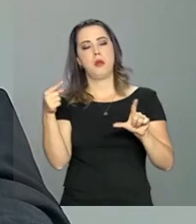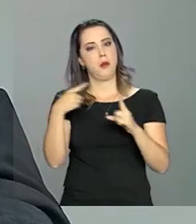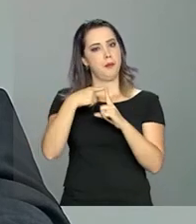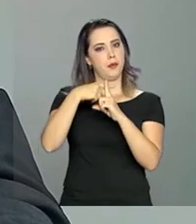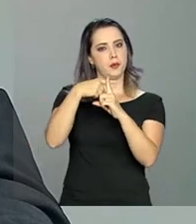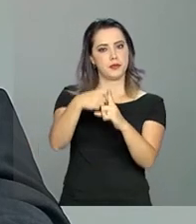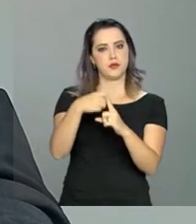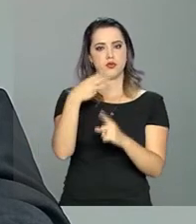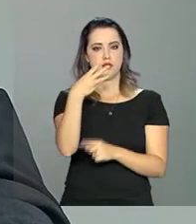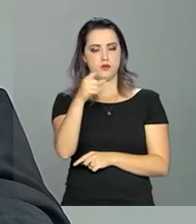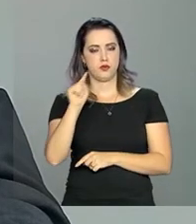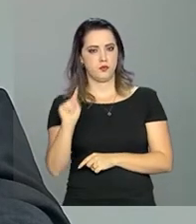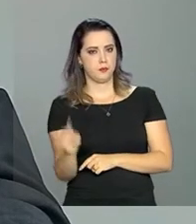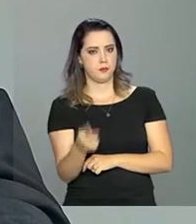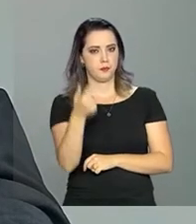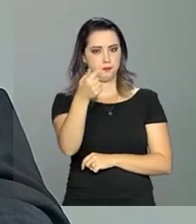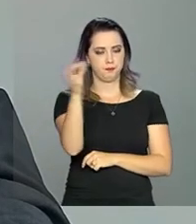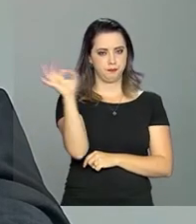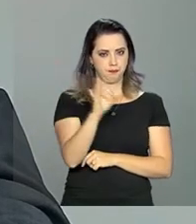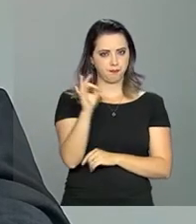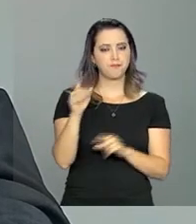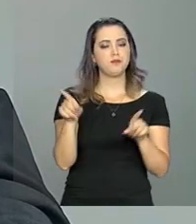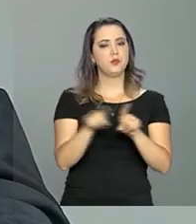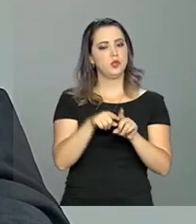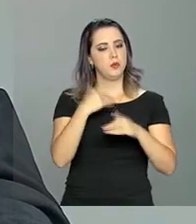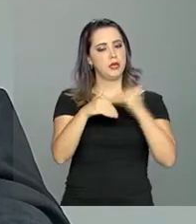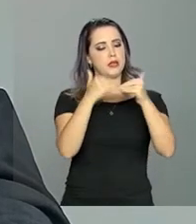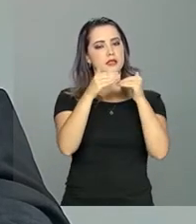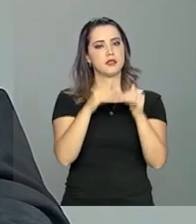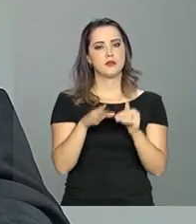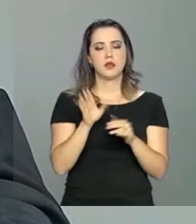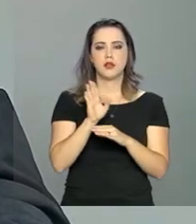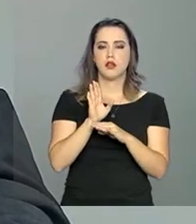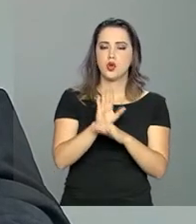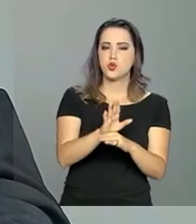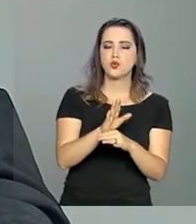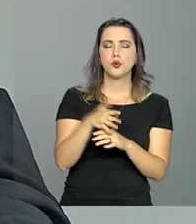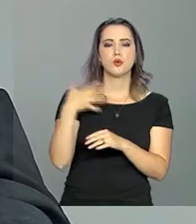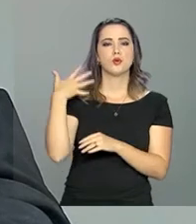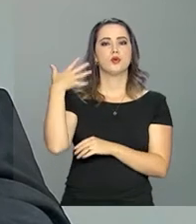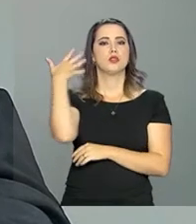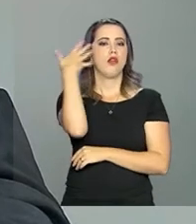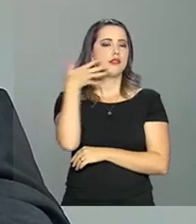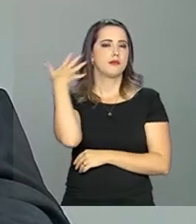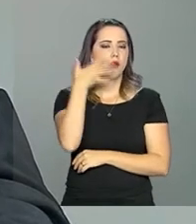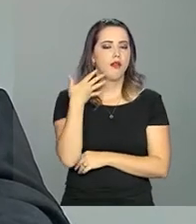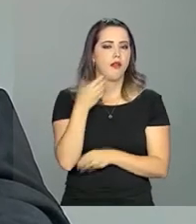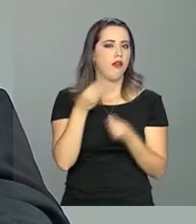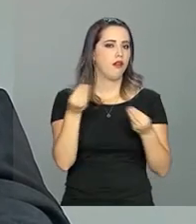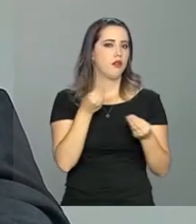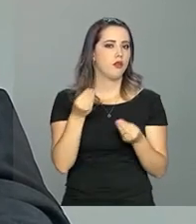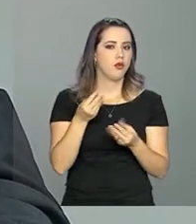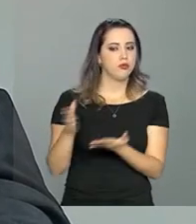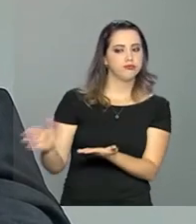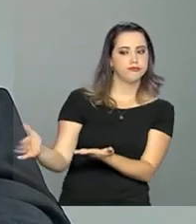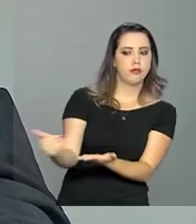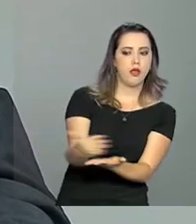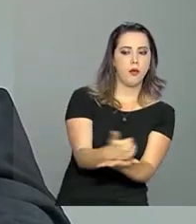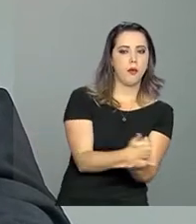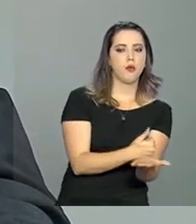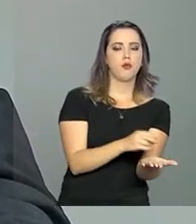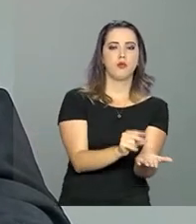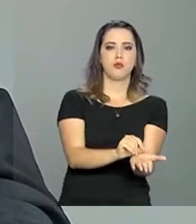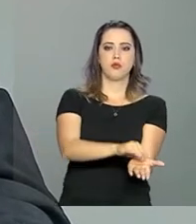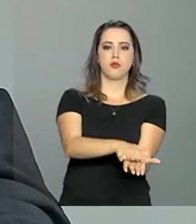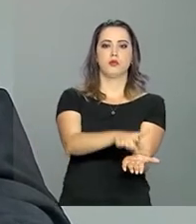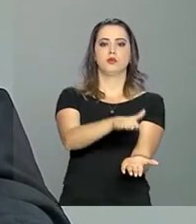,7%. Esse crescimento também ajudou a explicar, ajuda a explicar a arrecadação do PIS e da COFINS. A